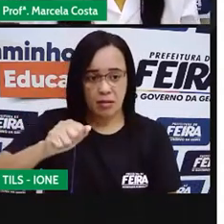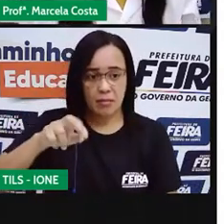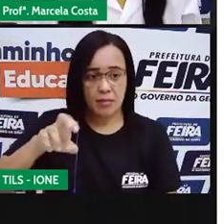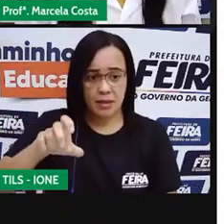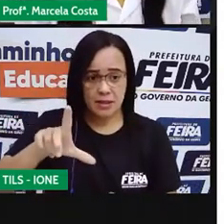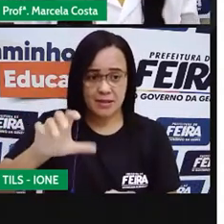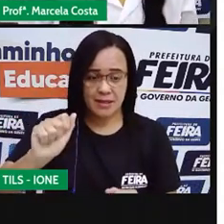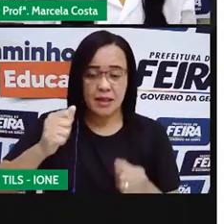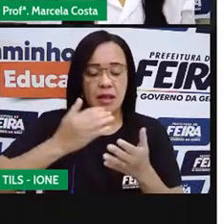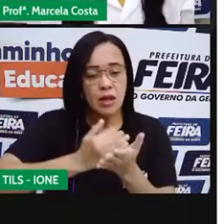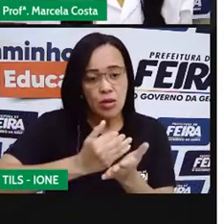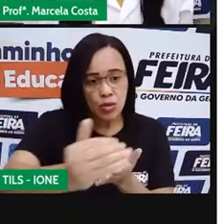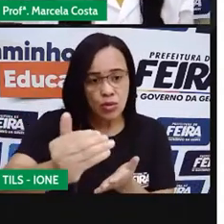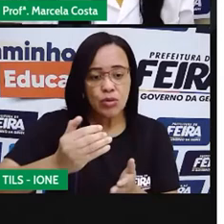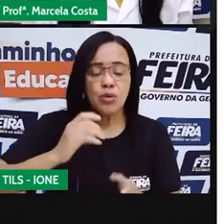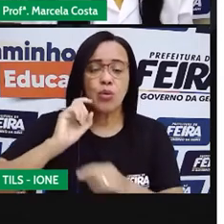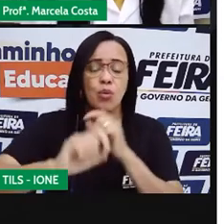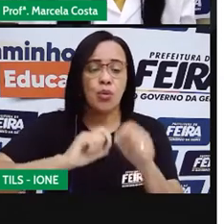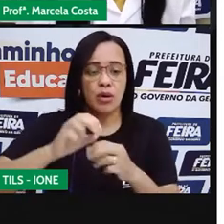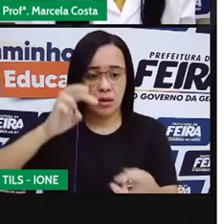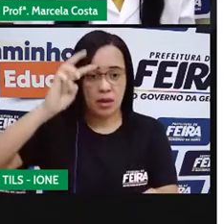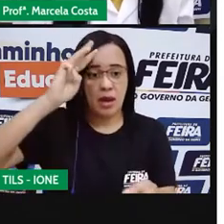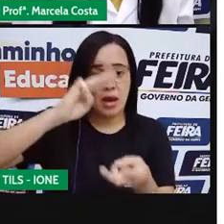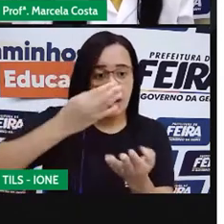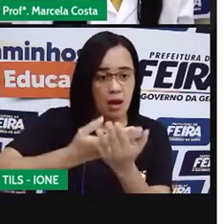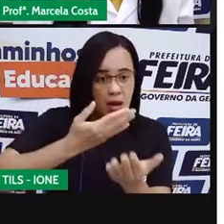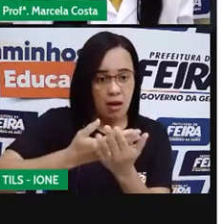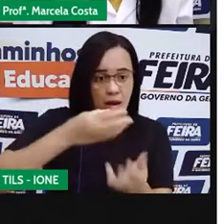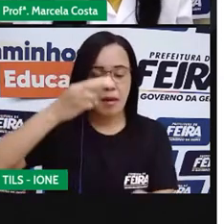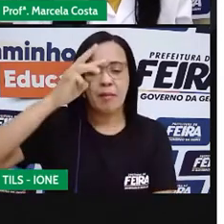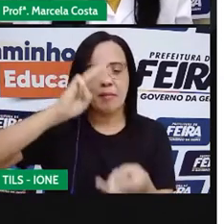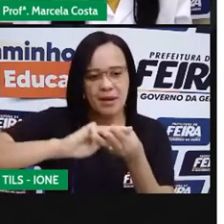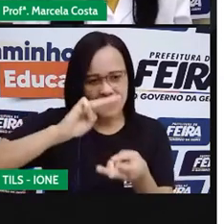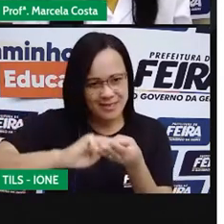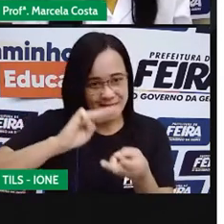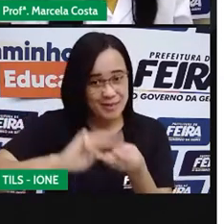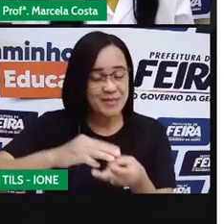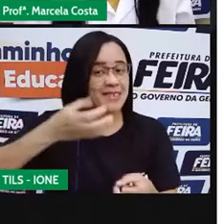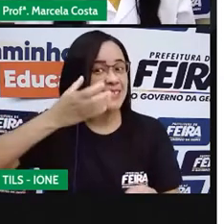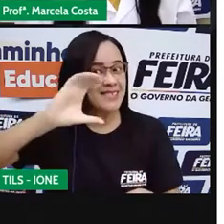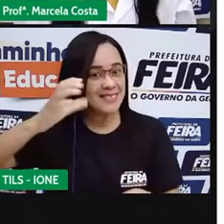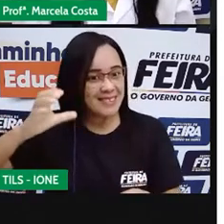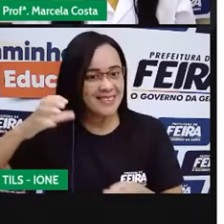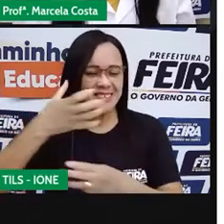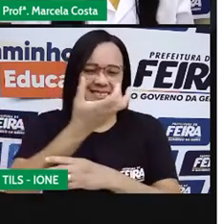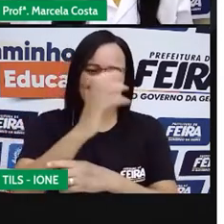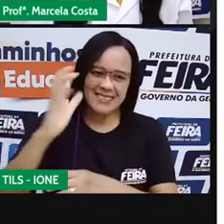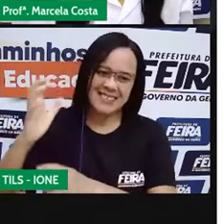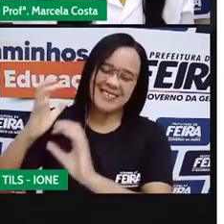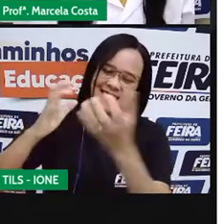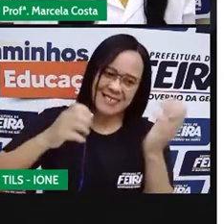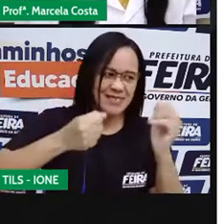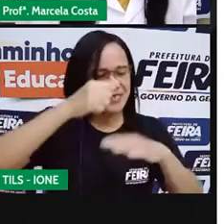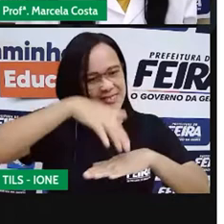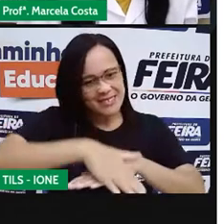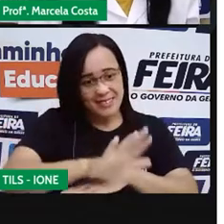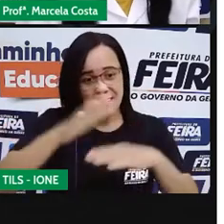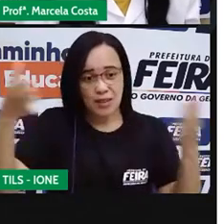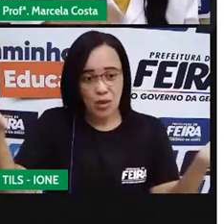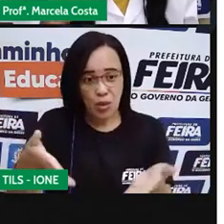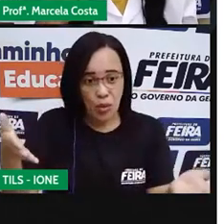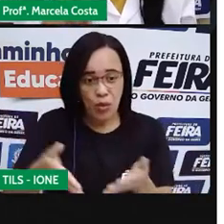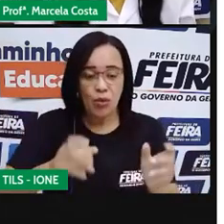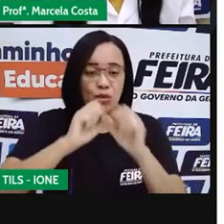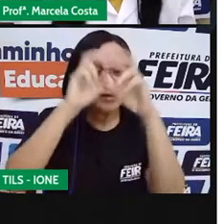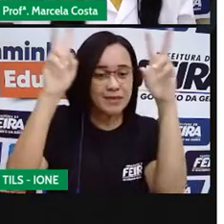continuidade com a aula de Matemática e Ciências da Natureza. Na aula de hoje nós vamos ver um tema